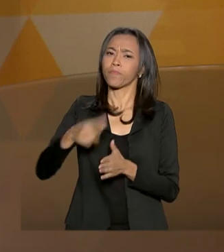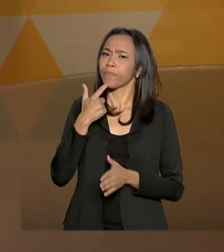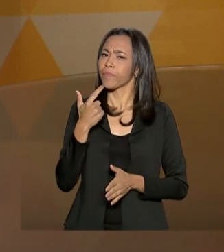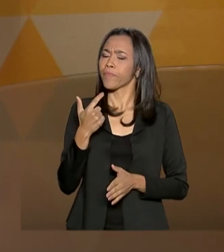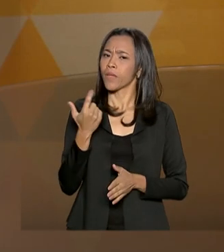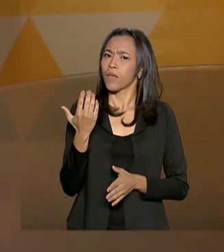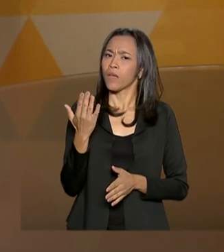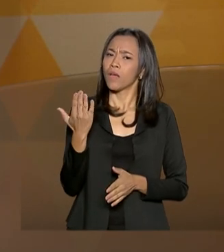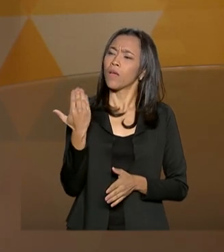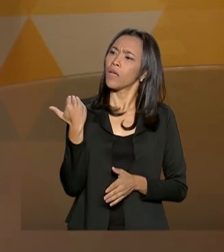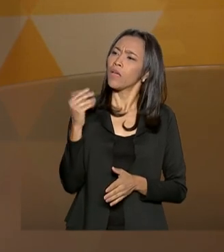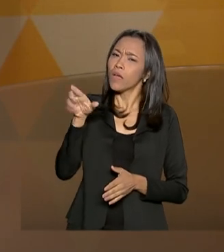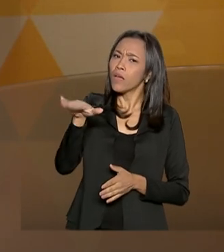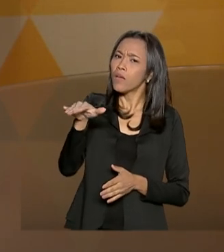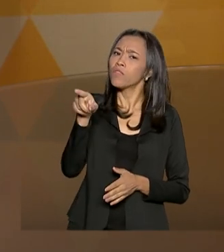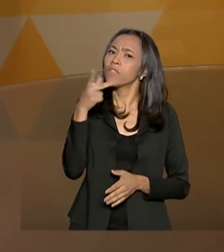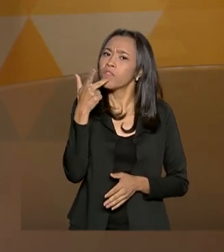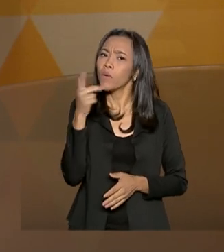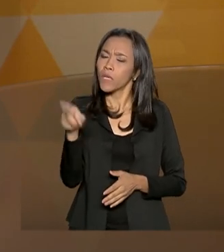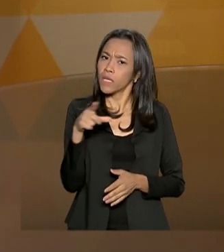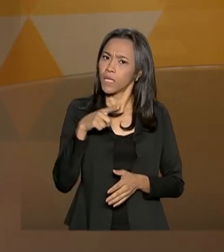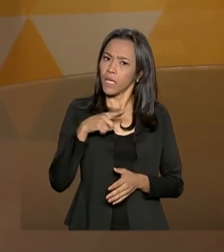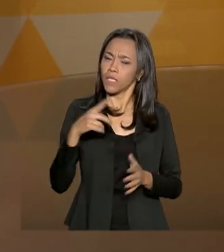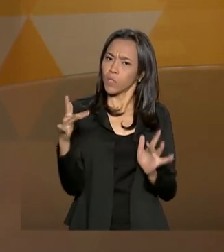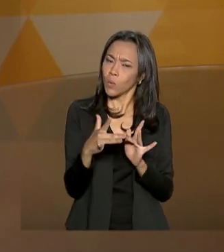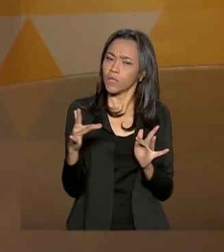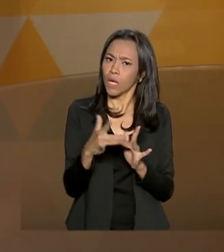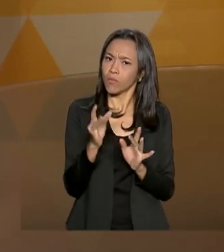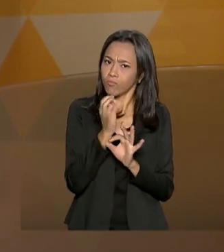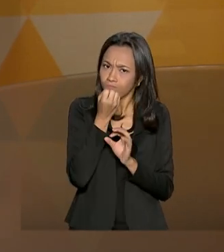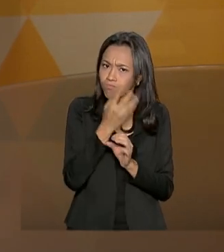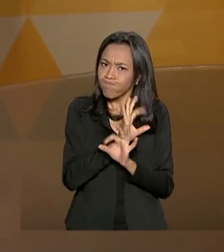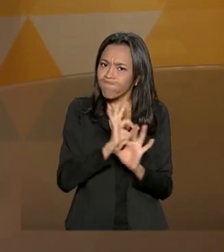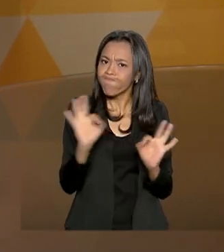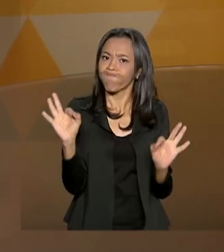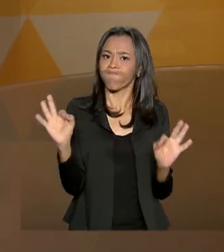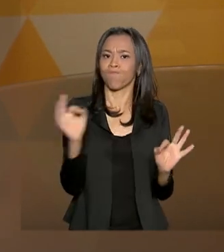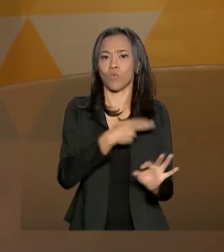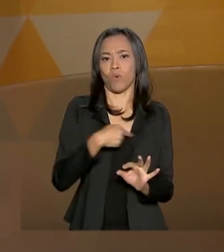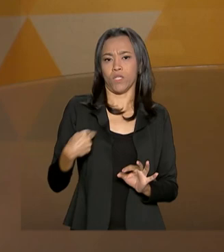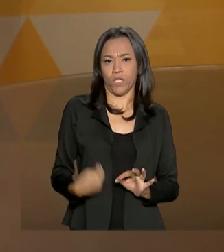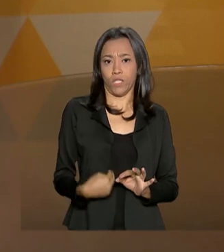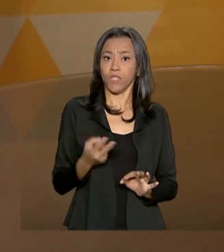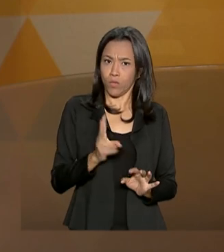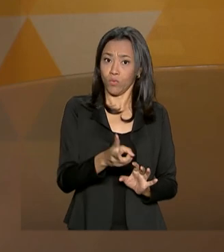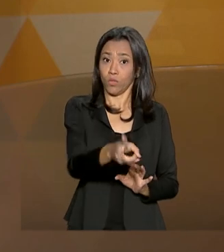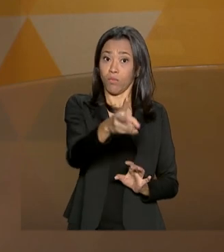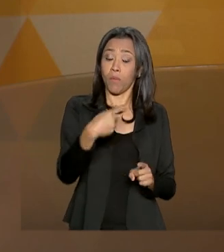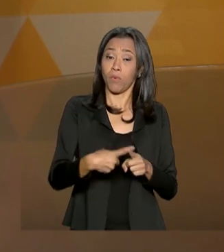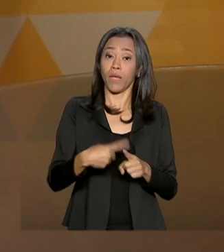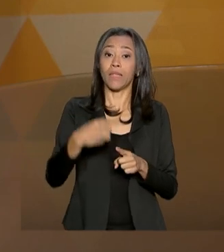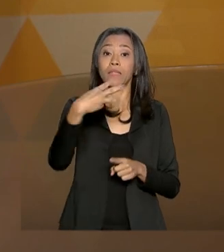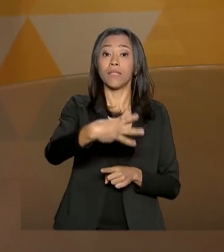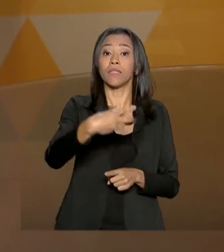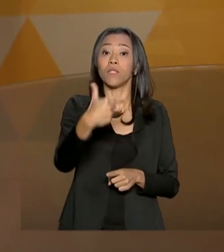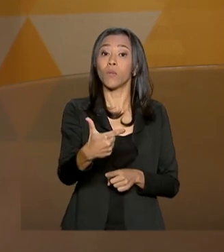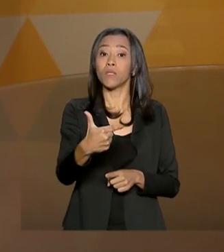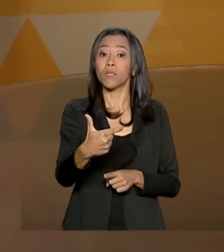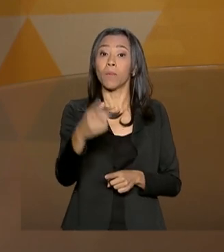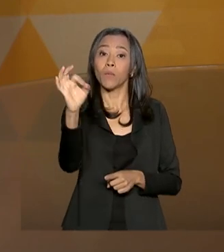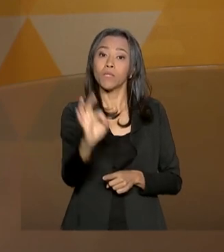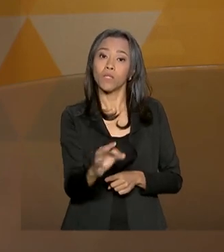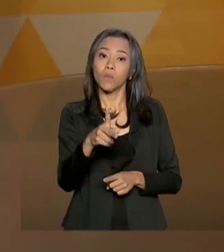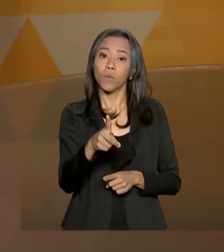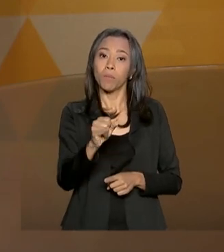ele tem essa relação privilegiada com a China e deve manter isso, até porque a China, ela representa 32% do PIB mundial,